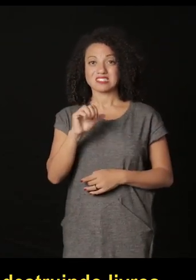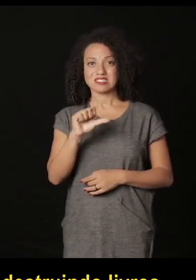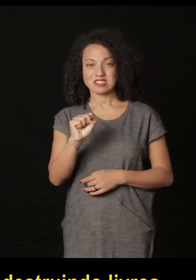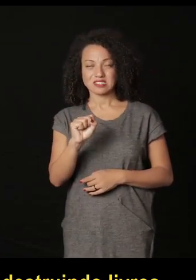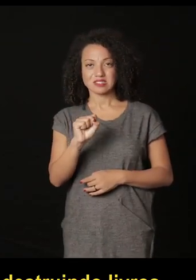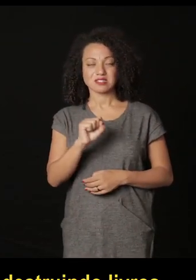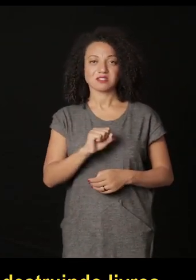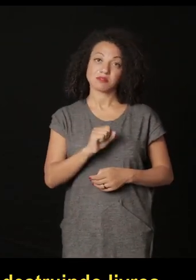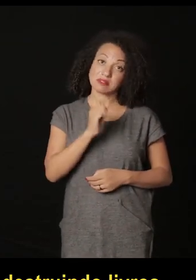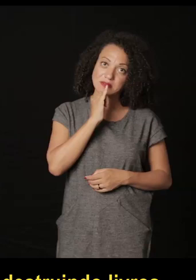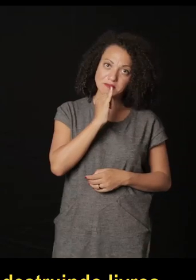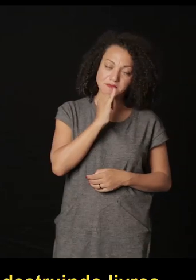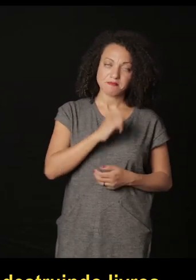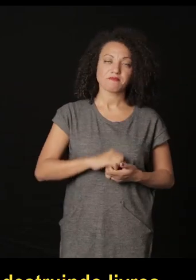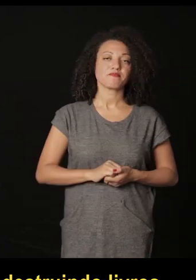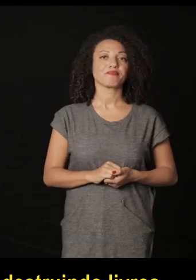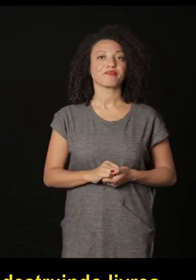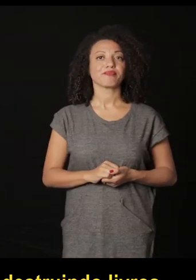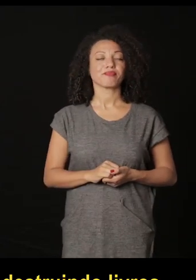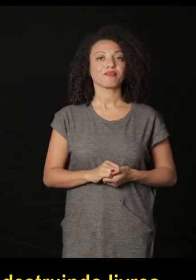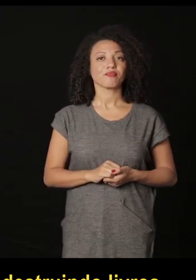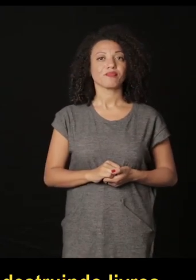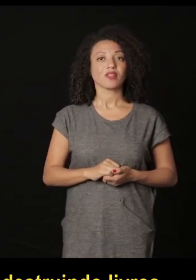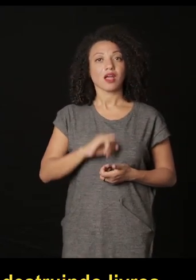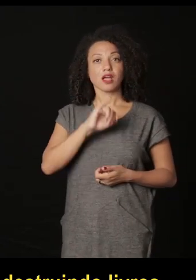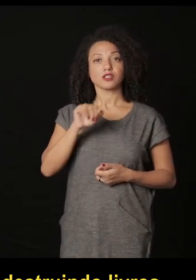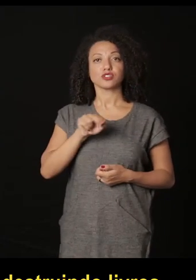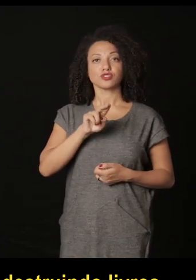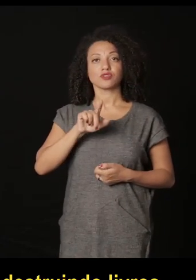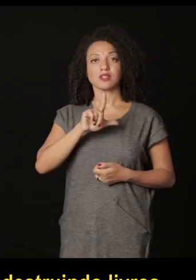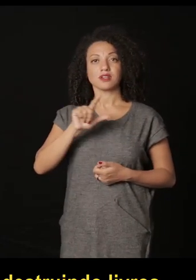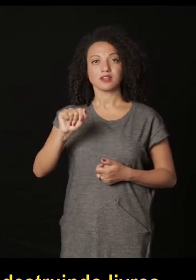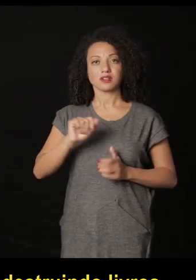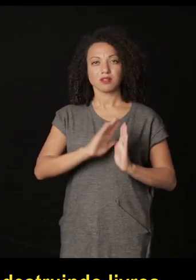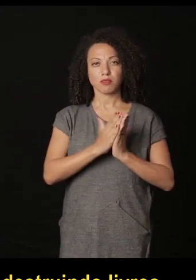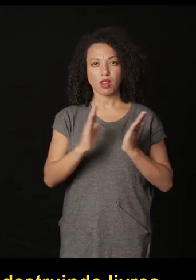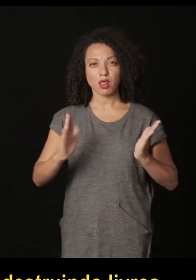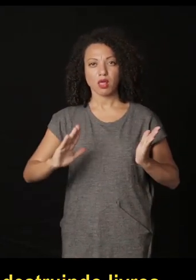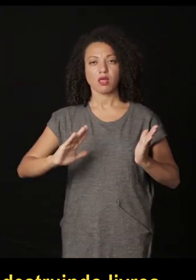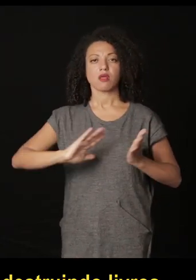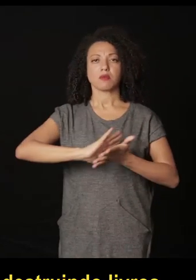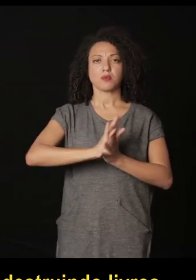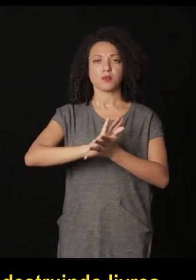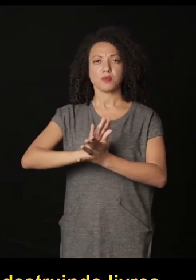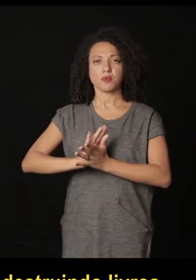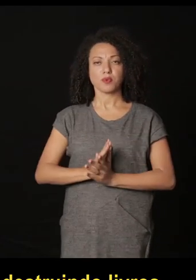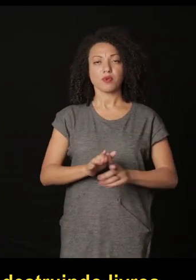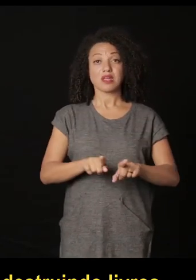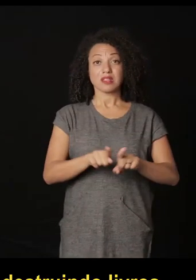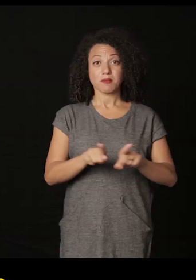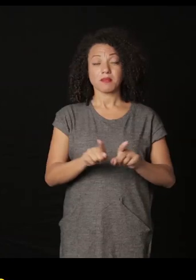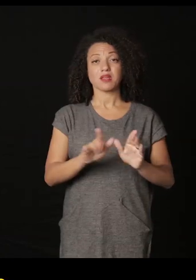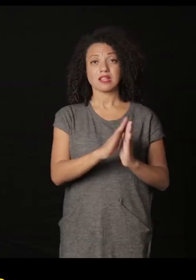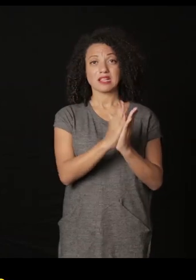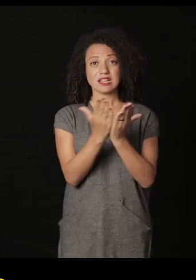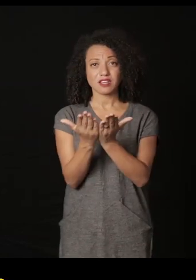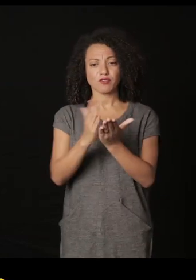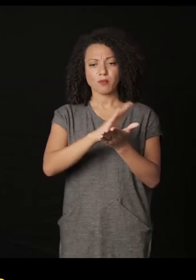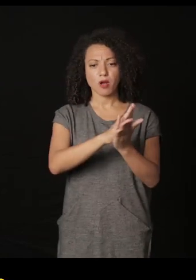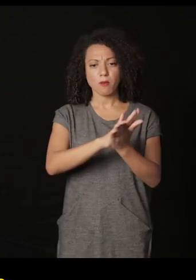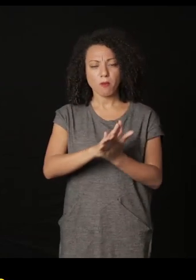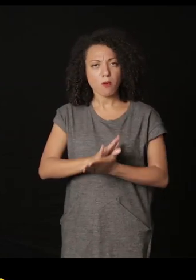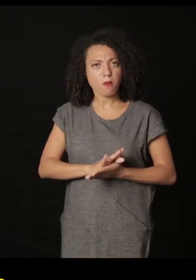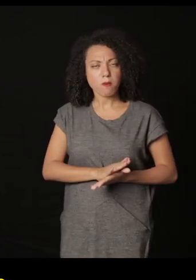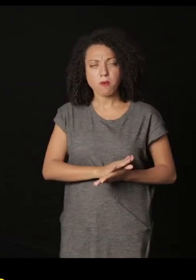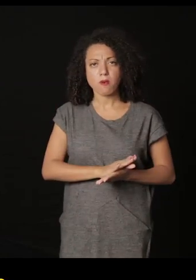portfólios está destruindo libros para ter uma uma esses originales e está